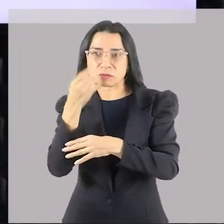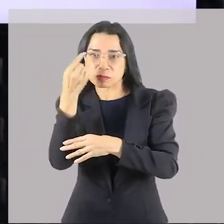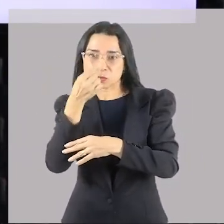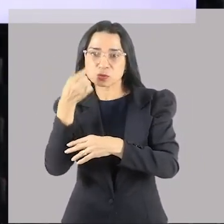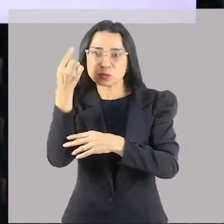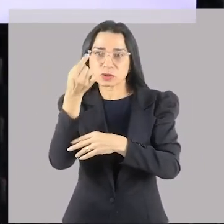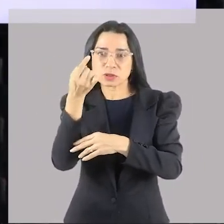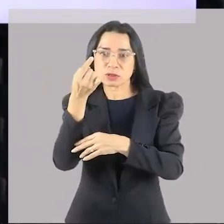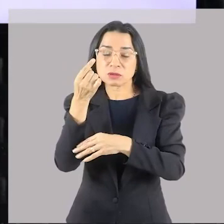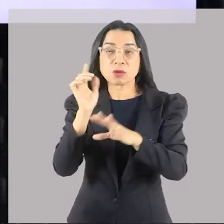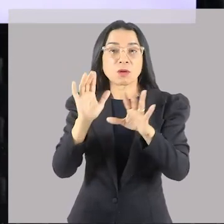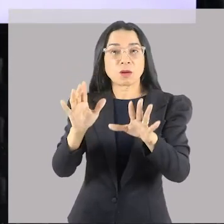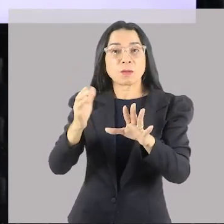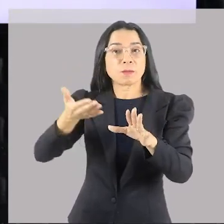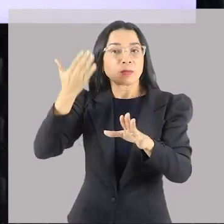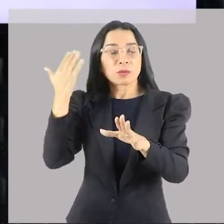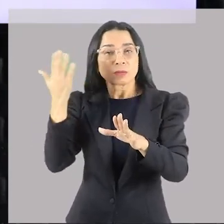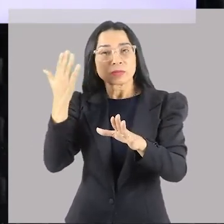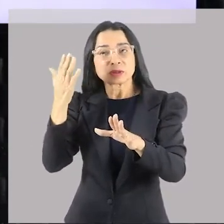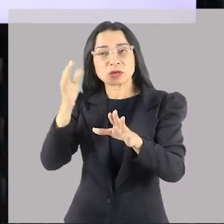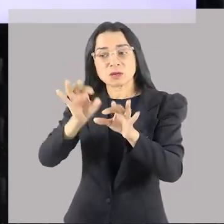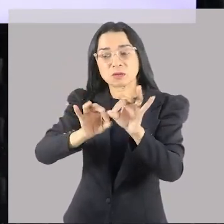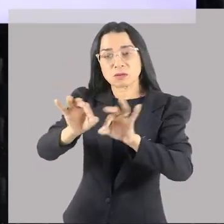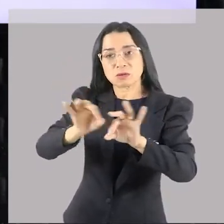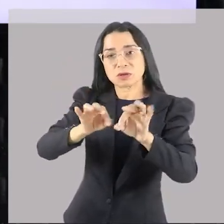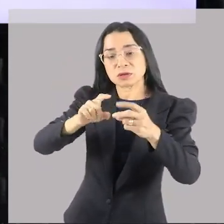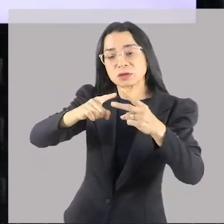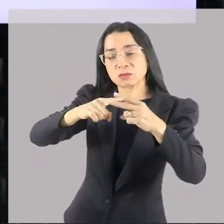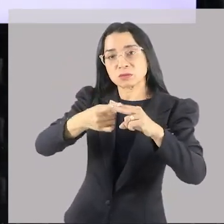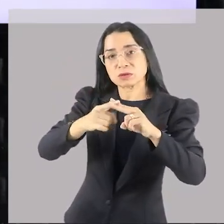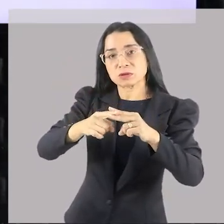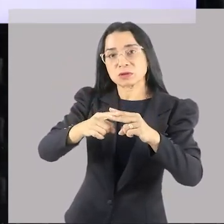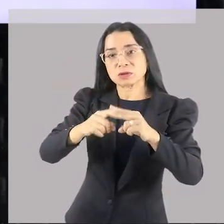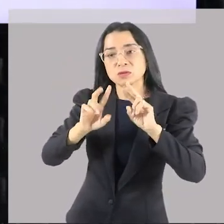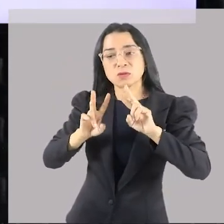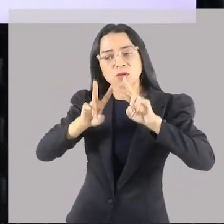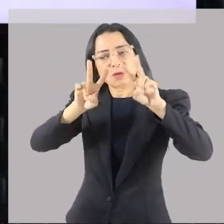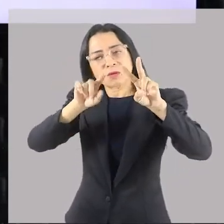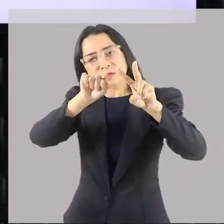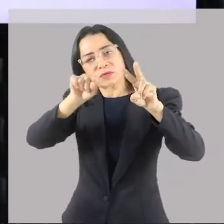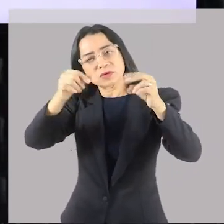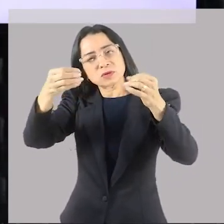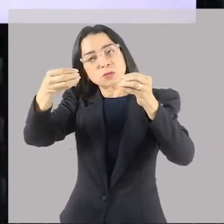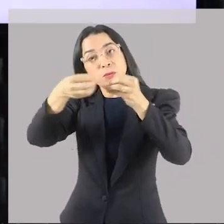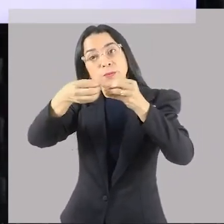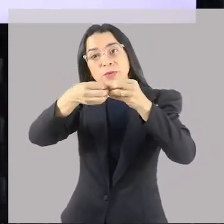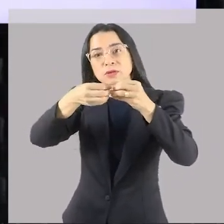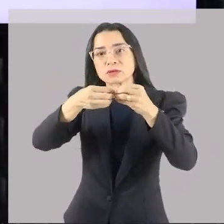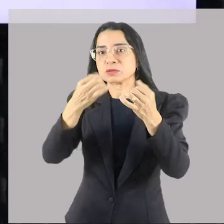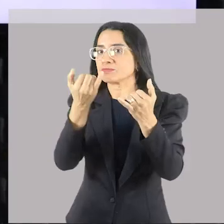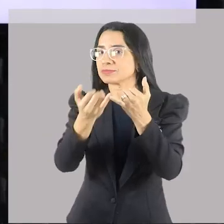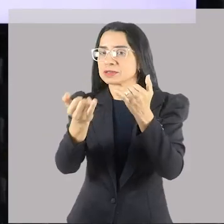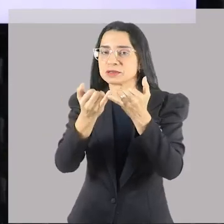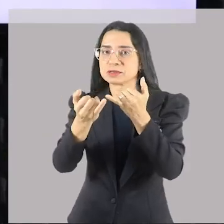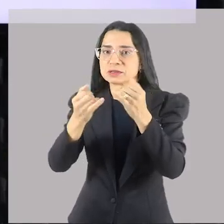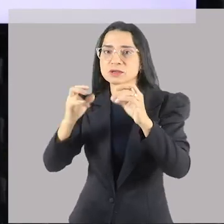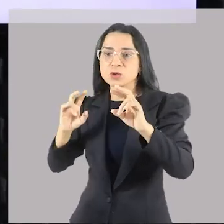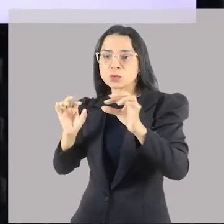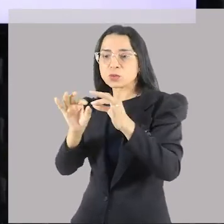consertavam isso matematicamente, calculando, para que quando você olhasse de perto não parecesse e de longe parecesse reto.